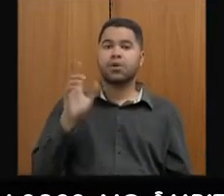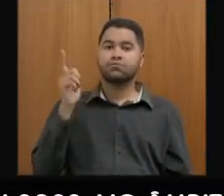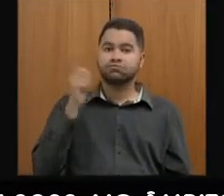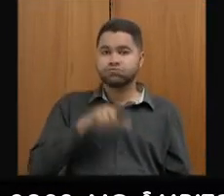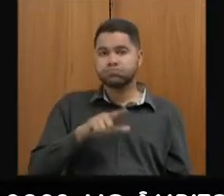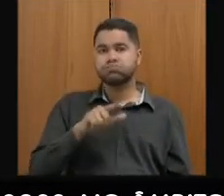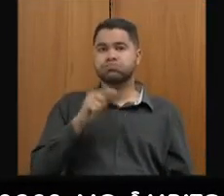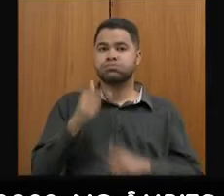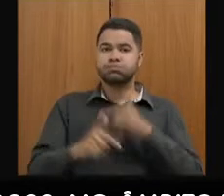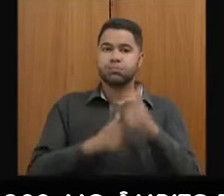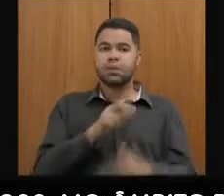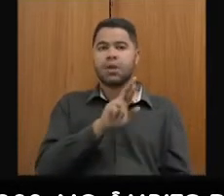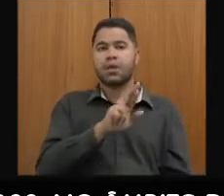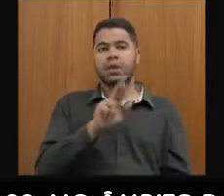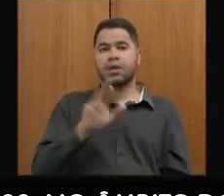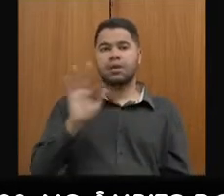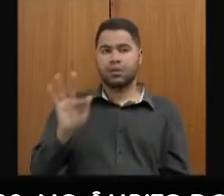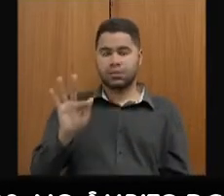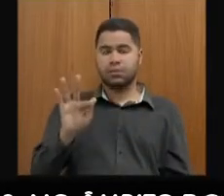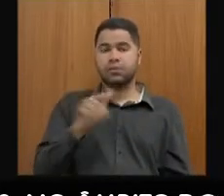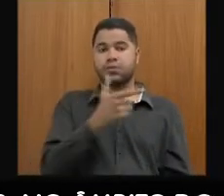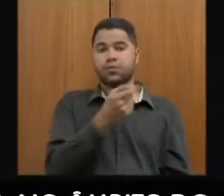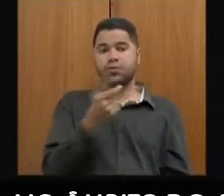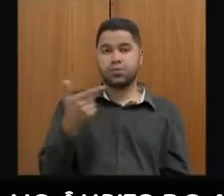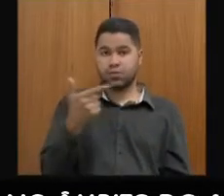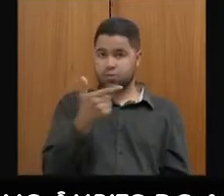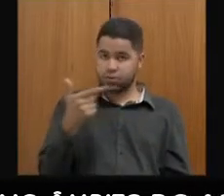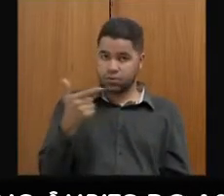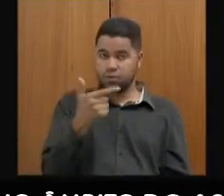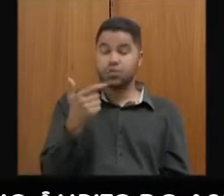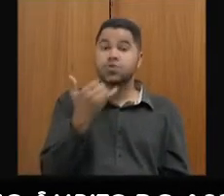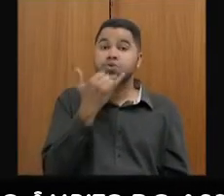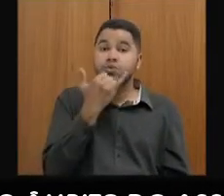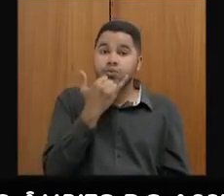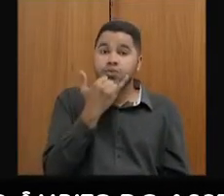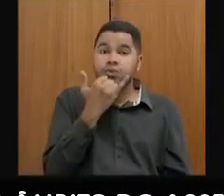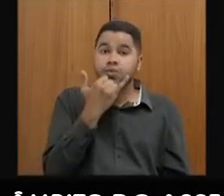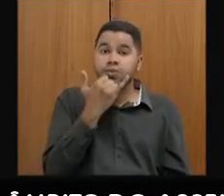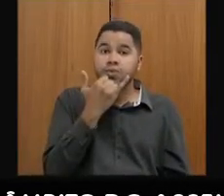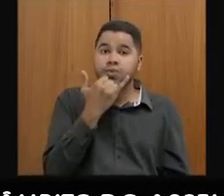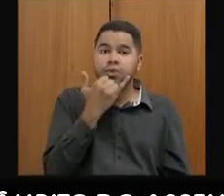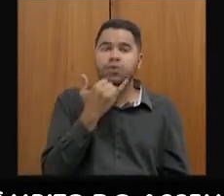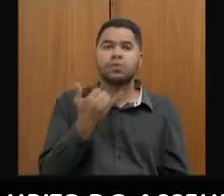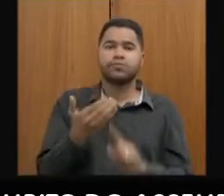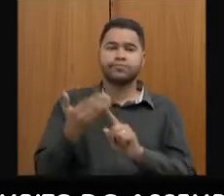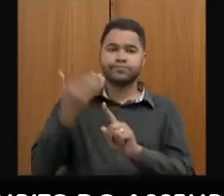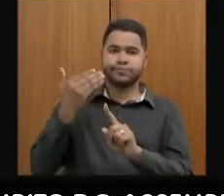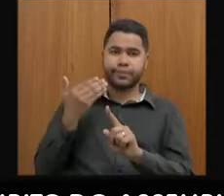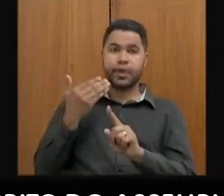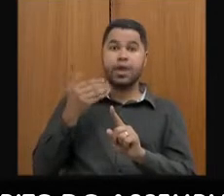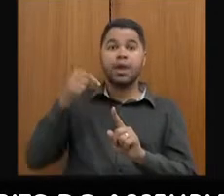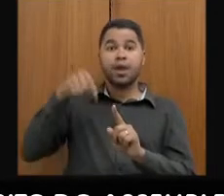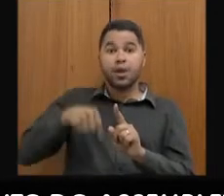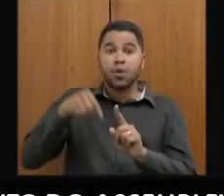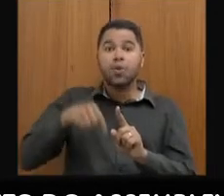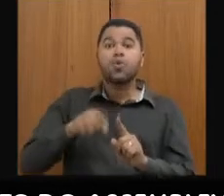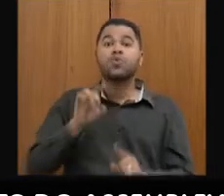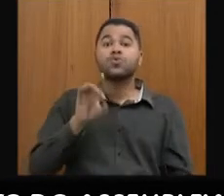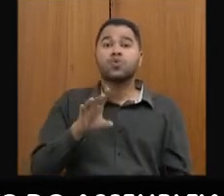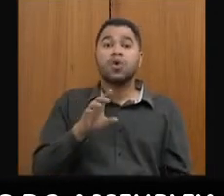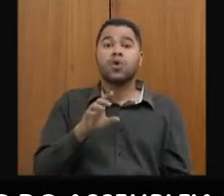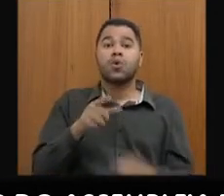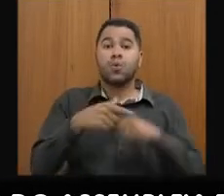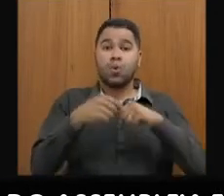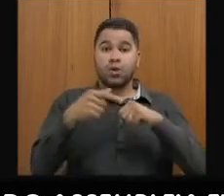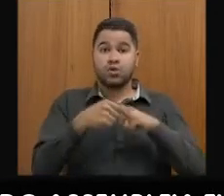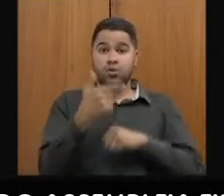regime de recuperação fiscal, em 2022... Desculpa, voltando aqui. O Estado somente aderindo ao artigo